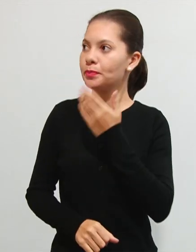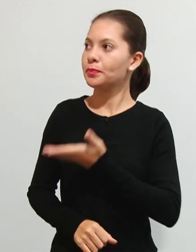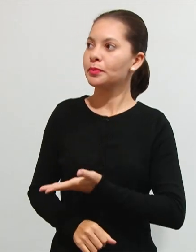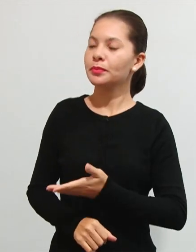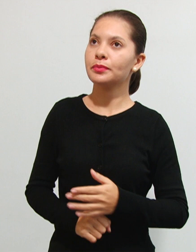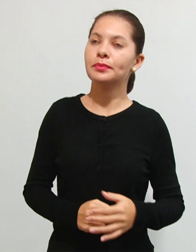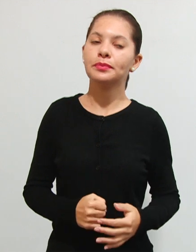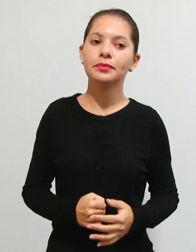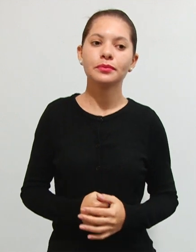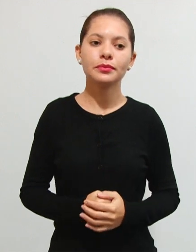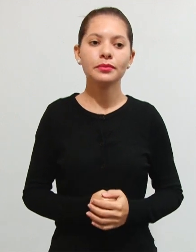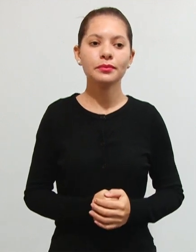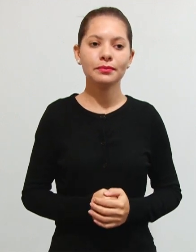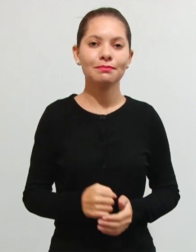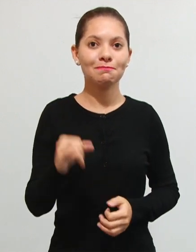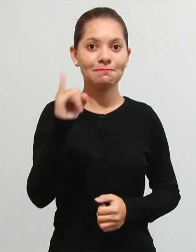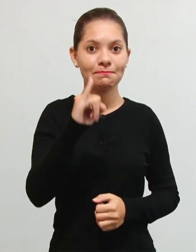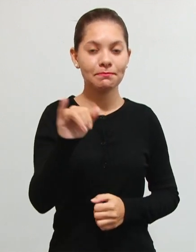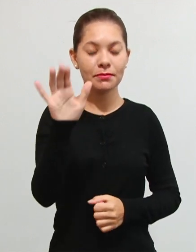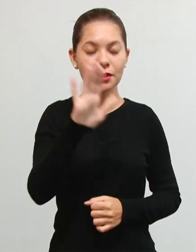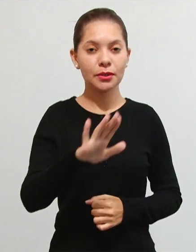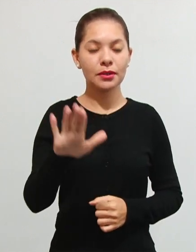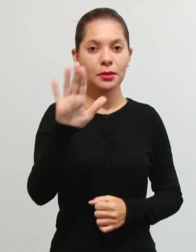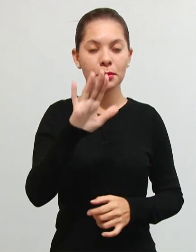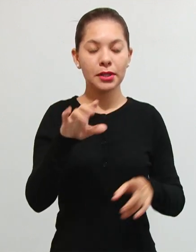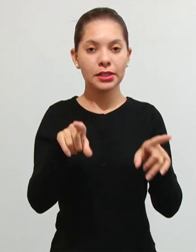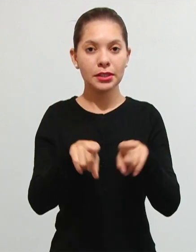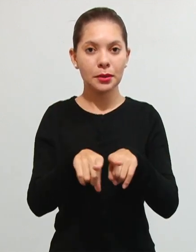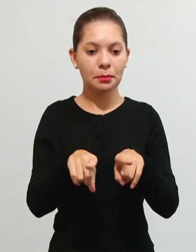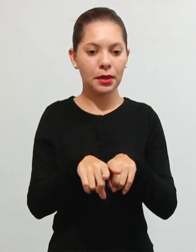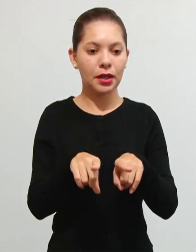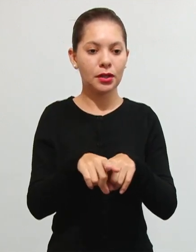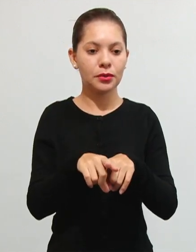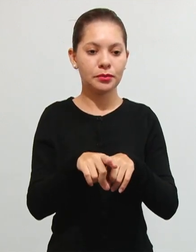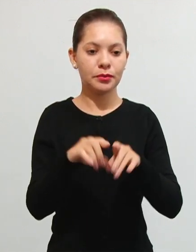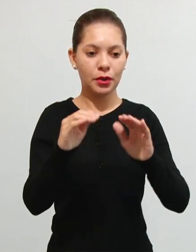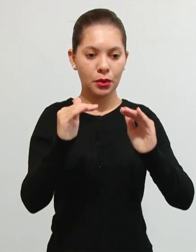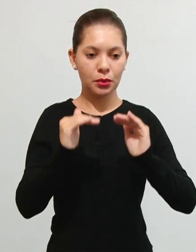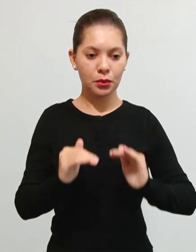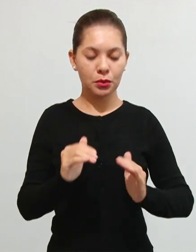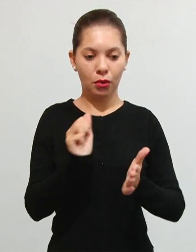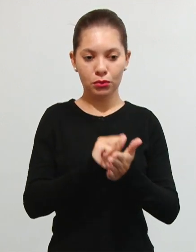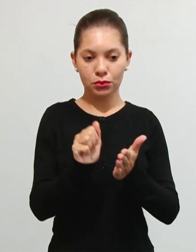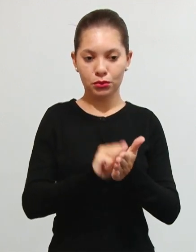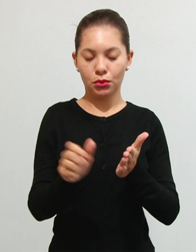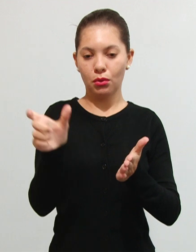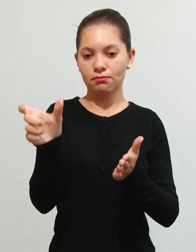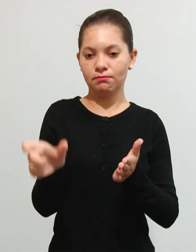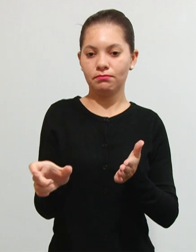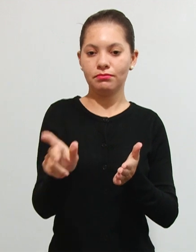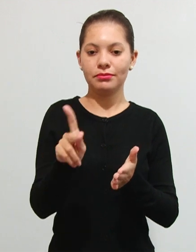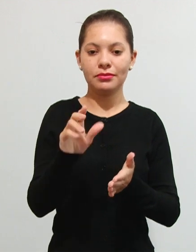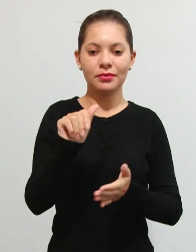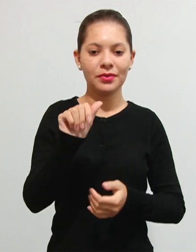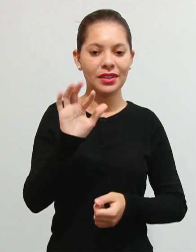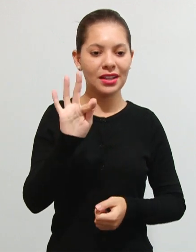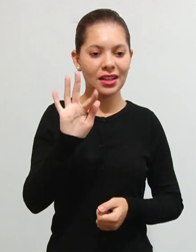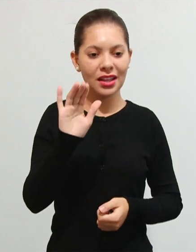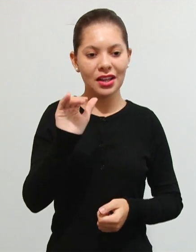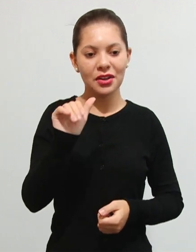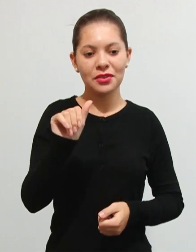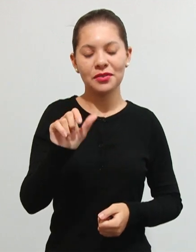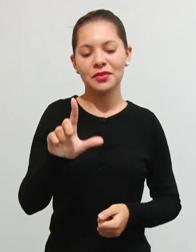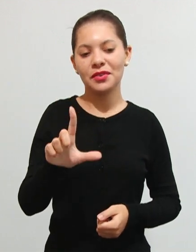essa imagem também do nosso autor ali utilizado para a produção das nossas aulas